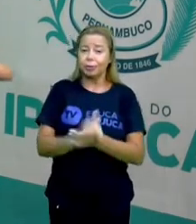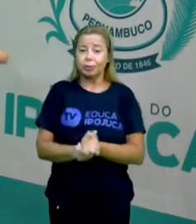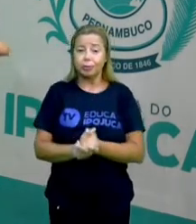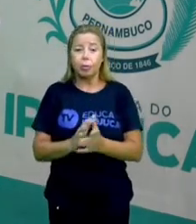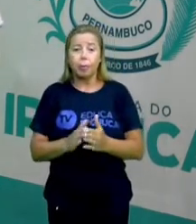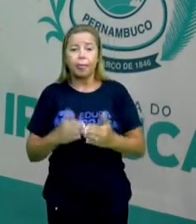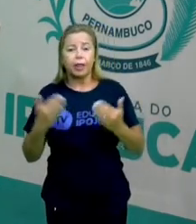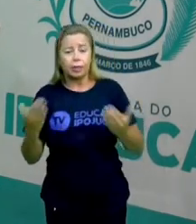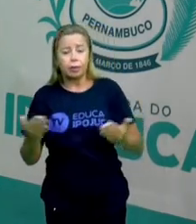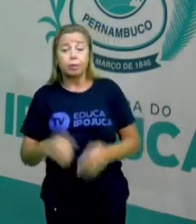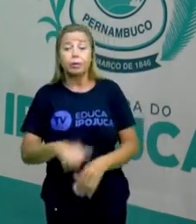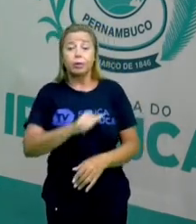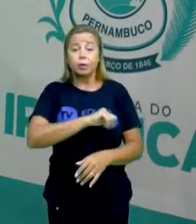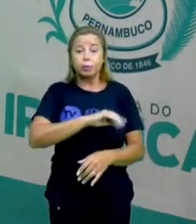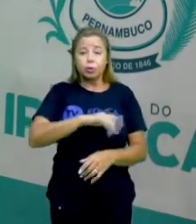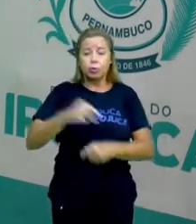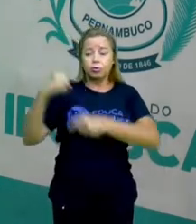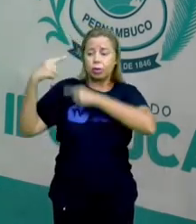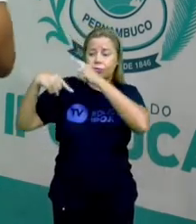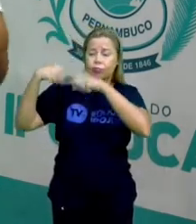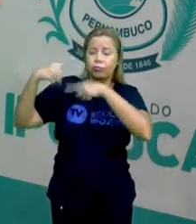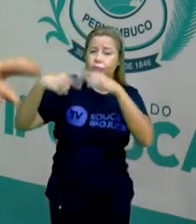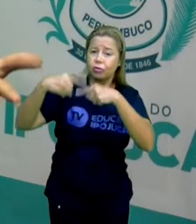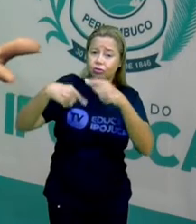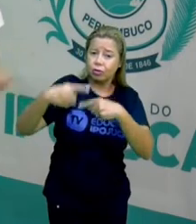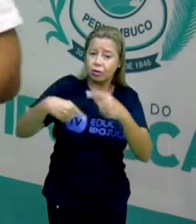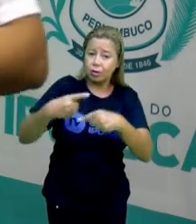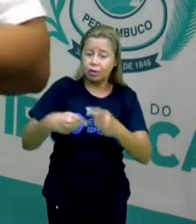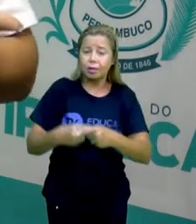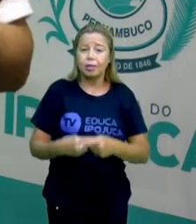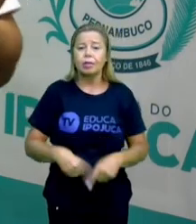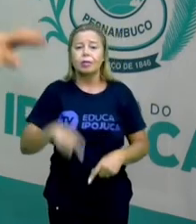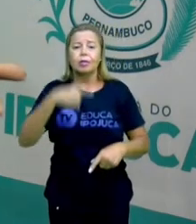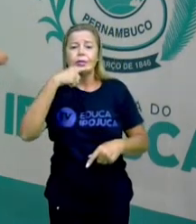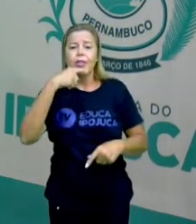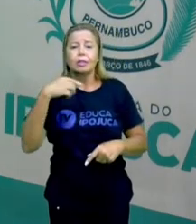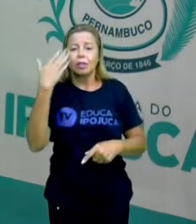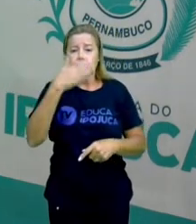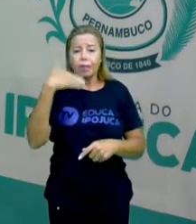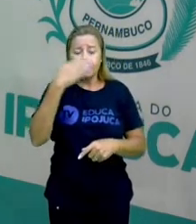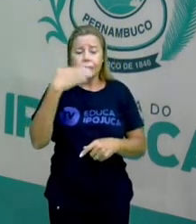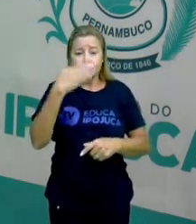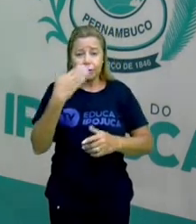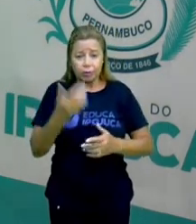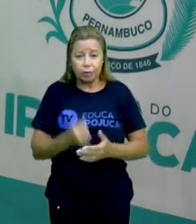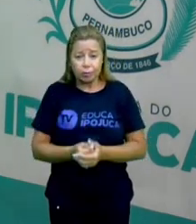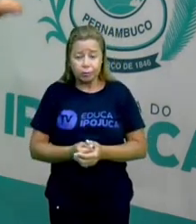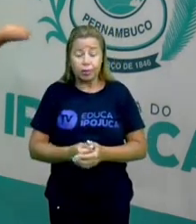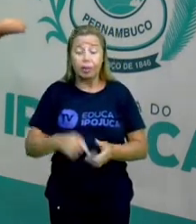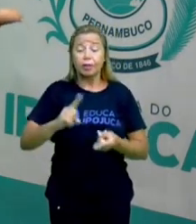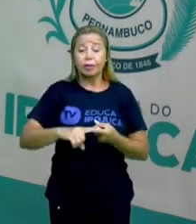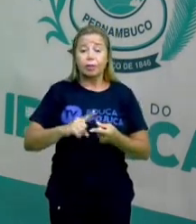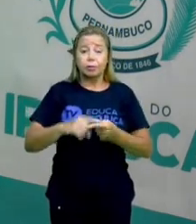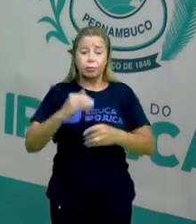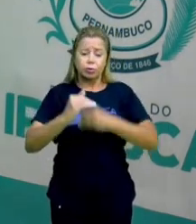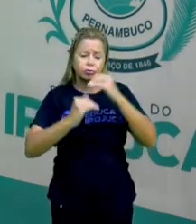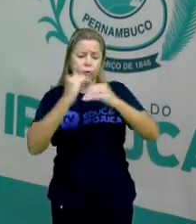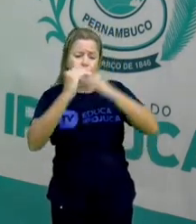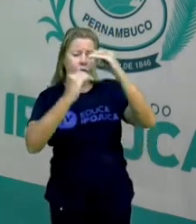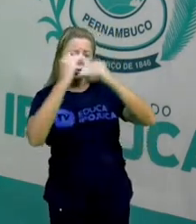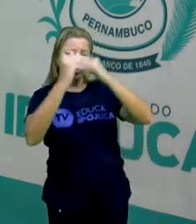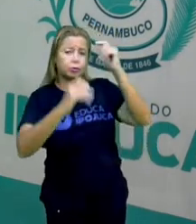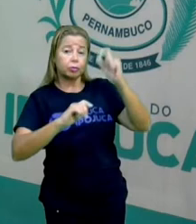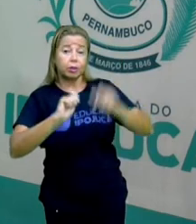usinas açucareiras, onde foi seu processo inicial de expansão, hoje também atrelado ao desenvolvimento financeiro, a